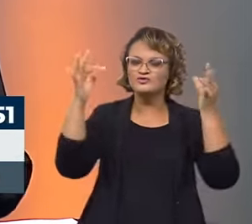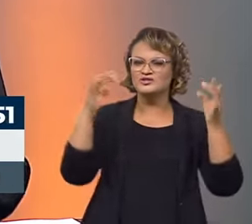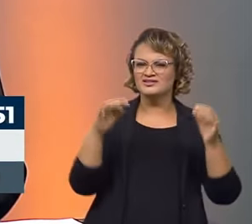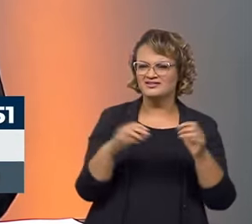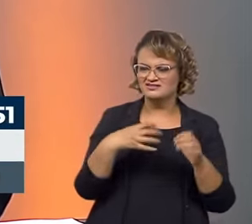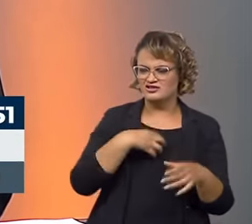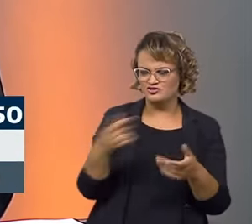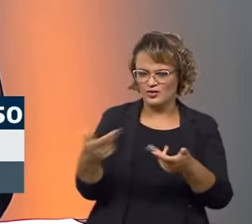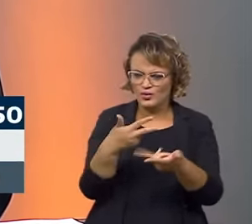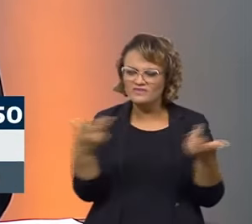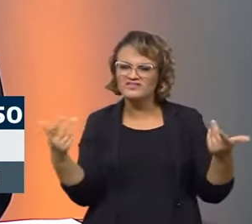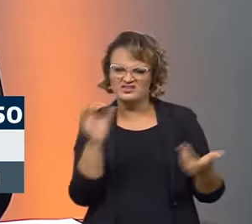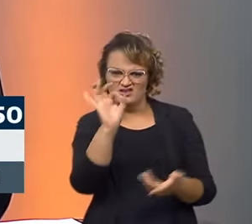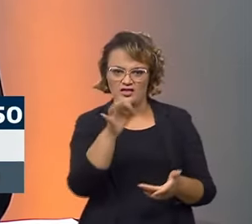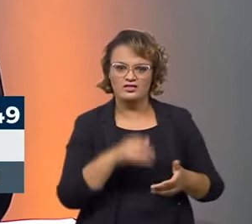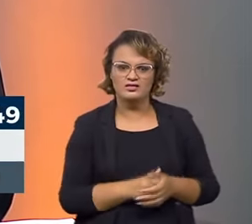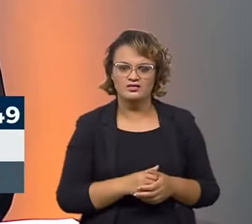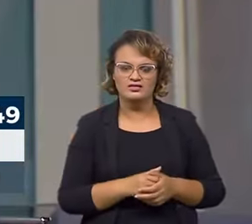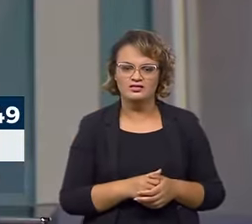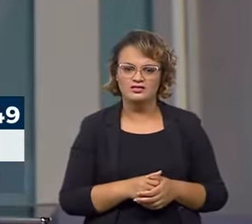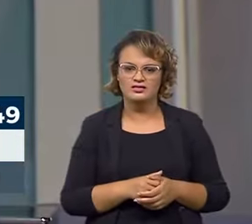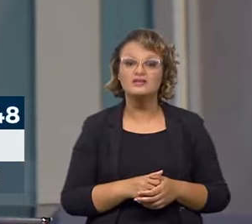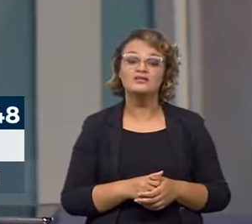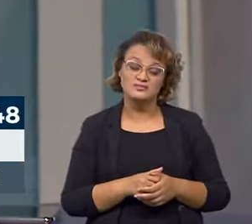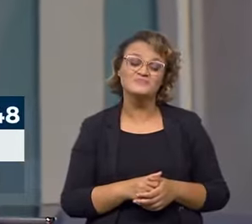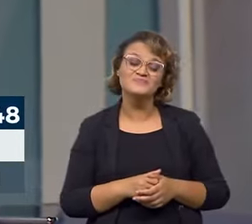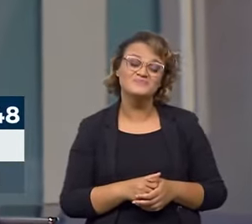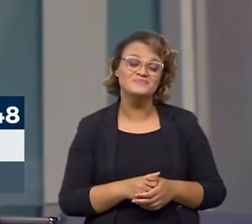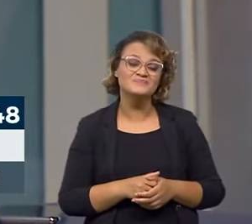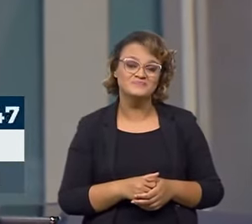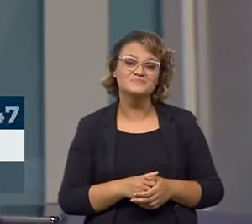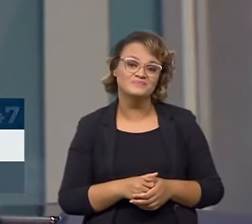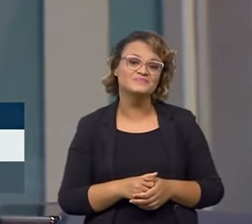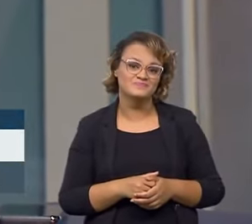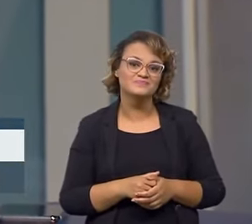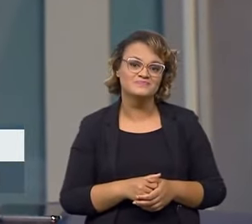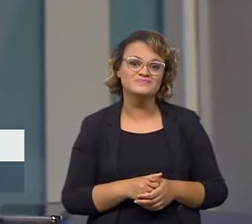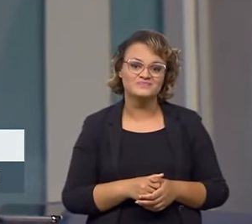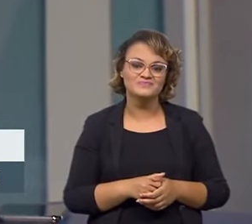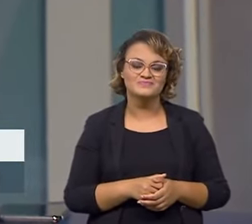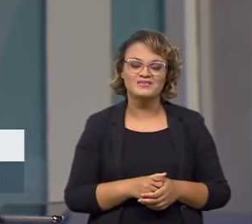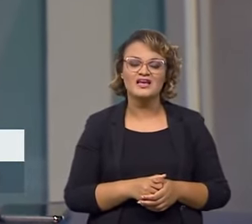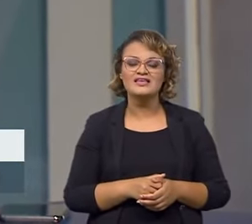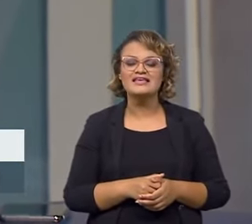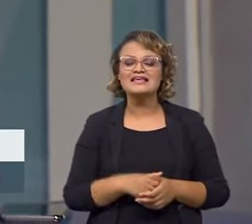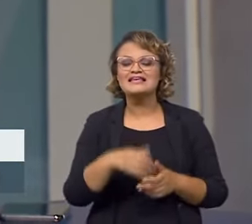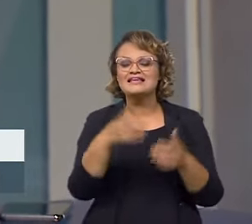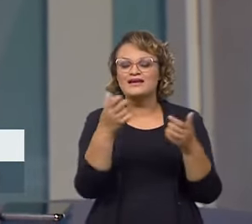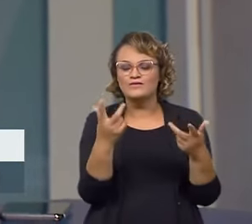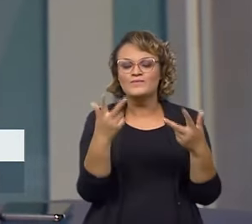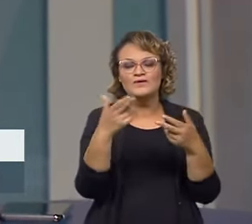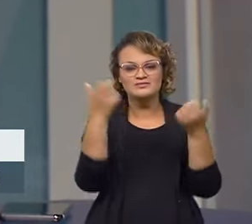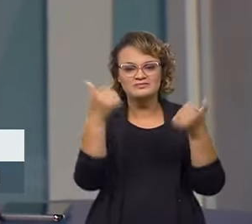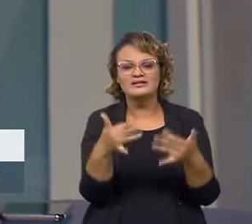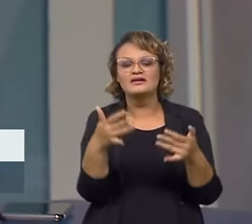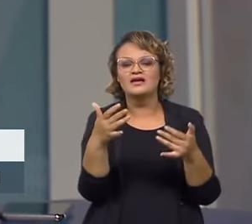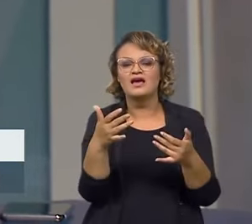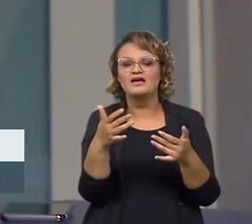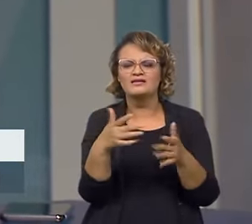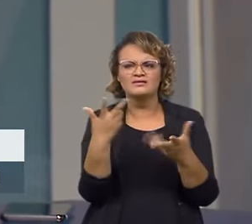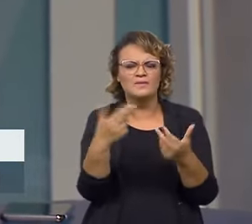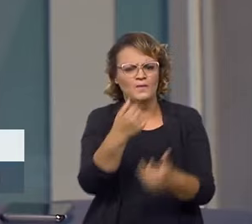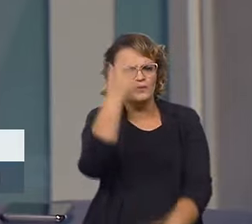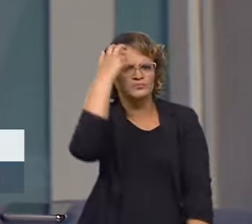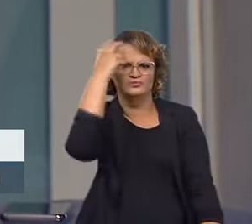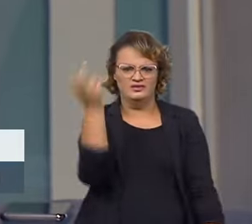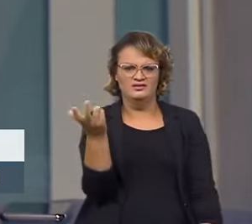para trazer novidades para a indústria, é isso? Perfeito. Como no exemplo que eu citei, né? A primeira coisa, até questão cultural,